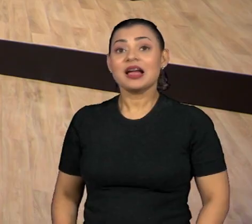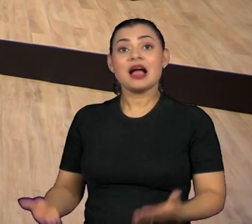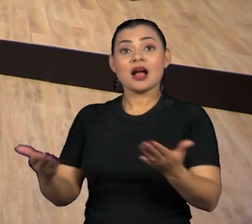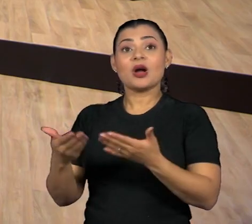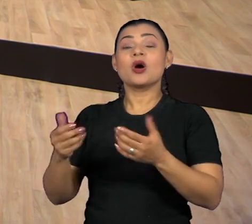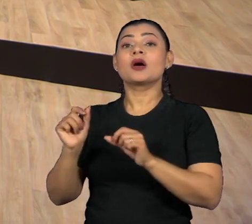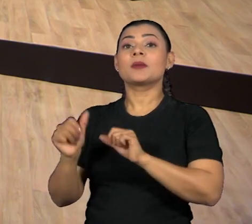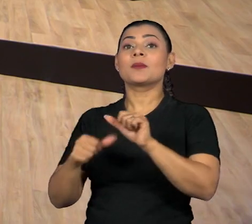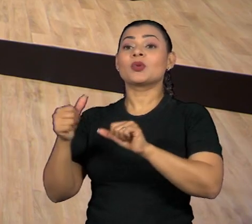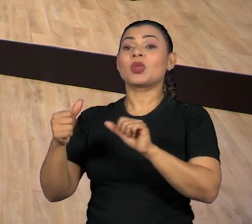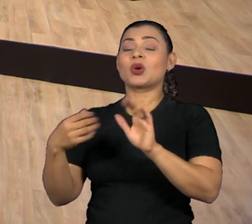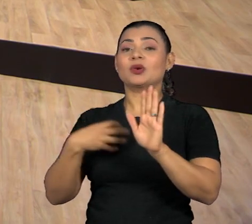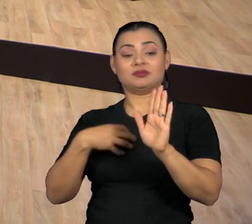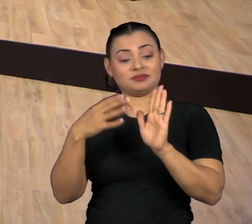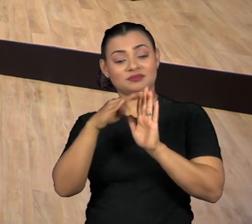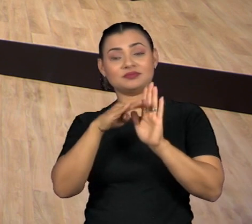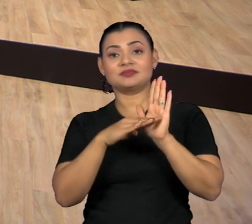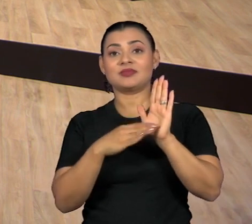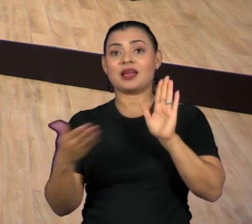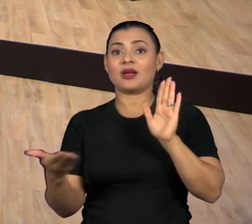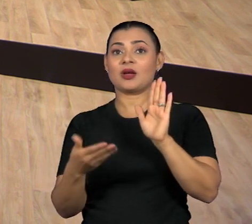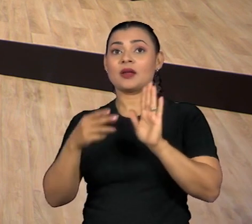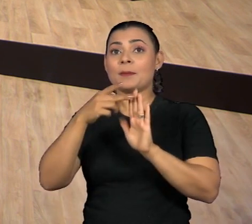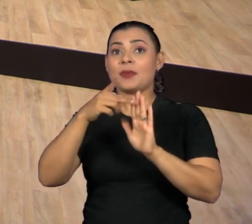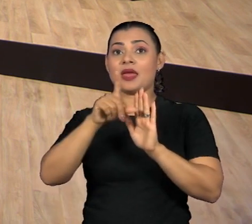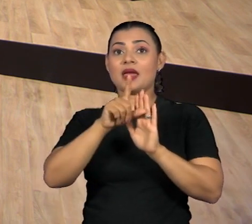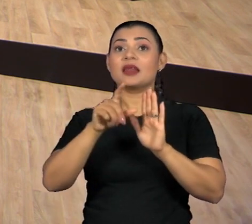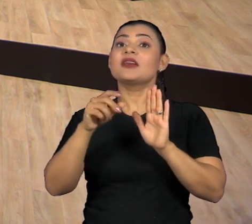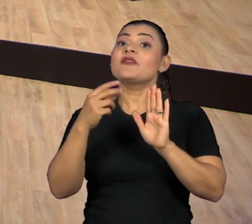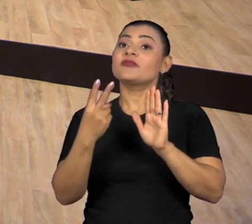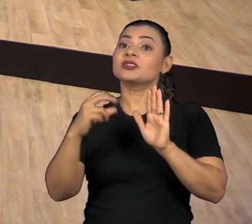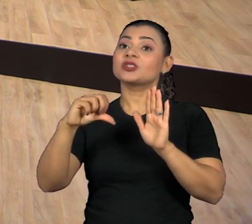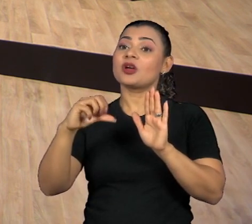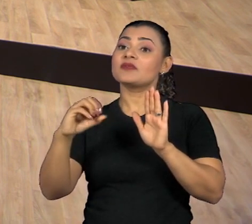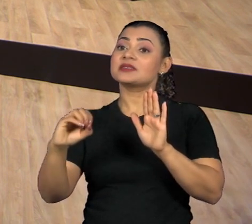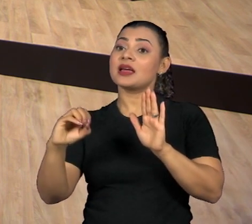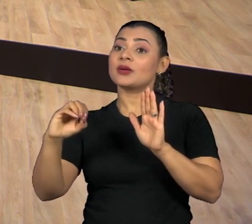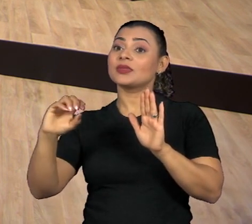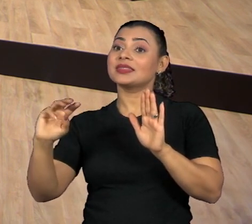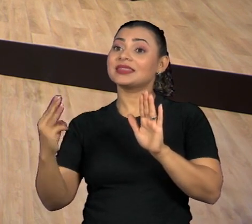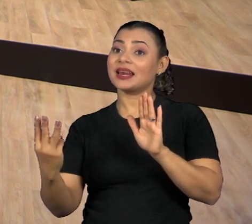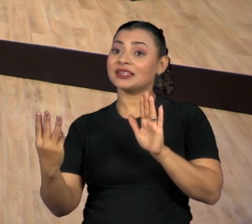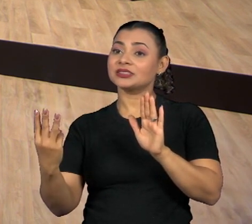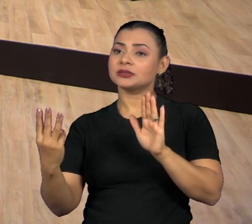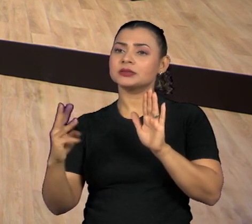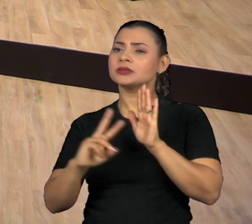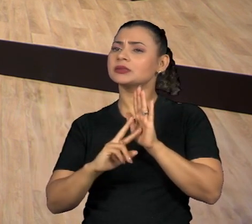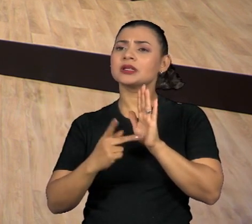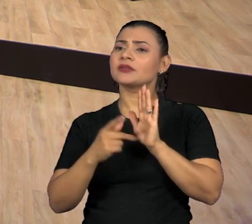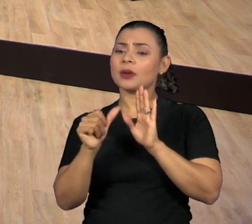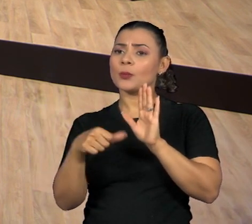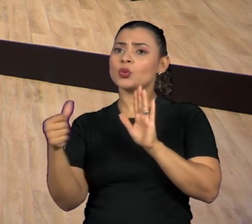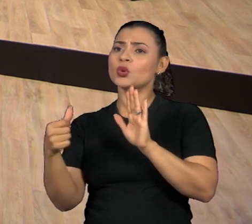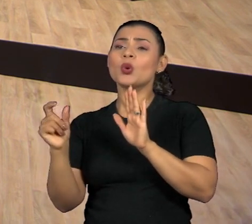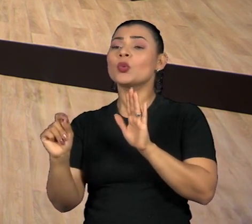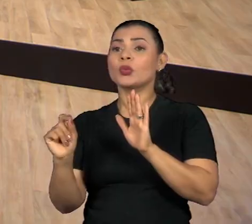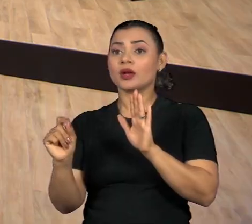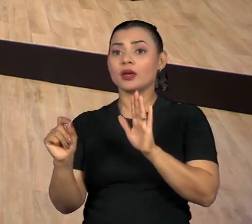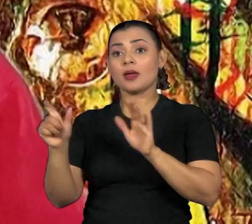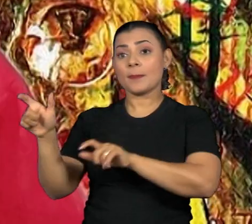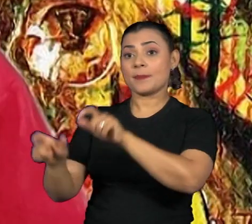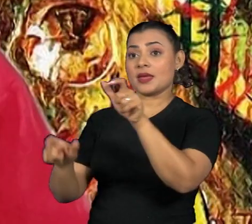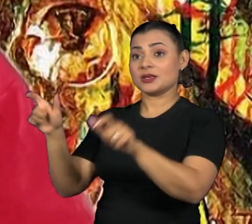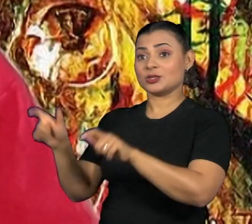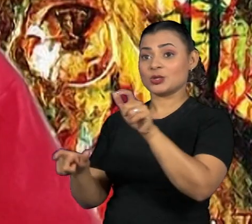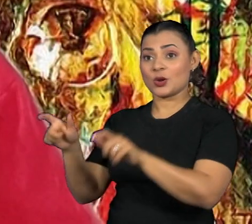plataforma de ação, que agora é a PL 2903, que mostra totalmente que essas pessoas